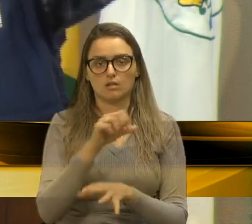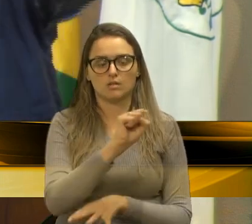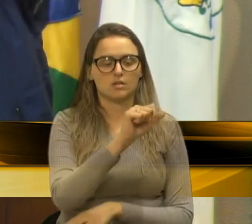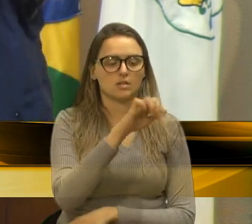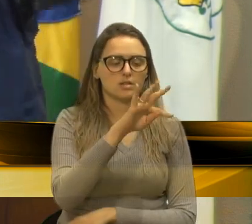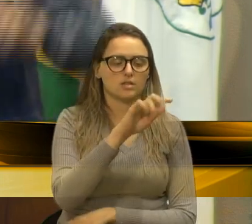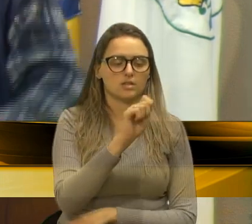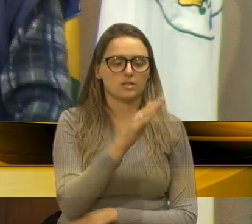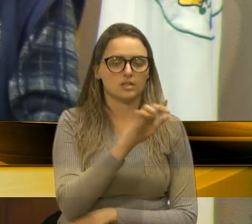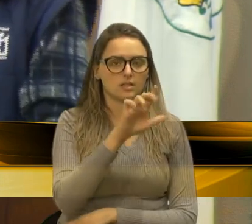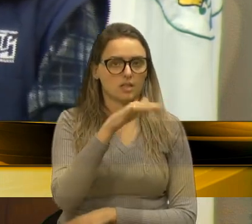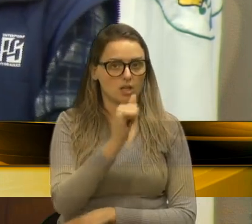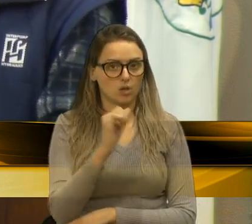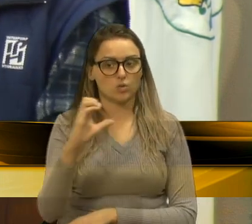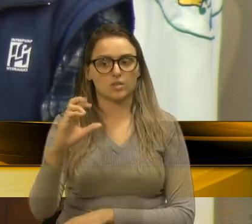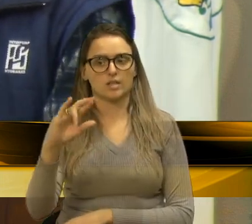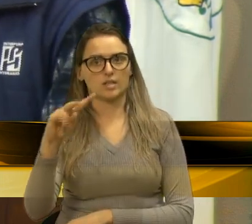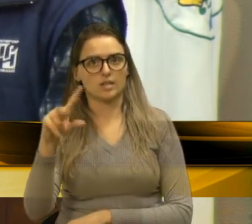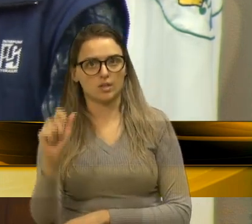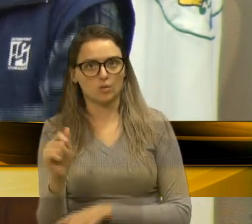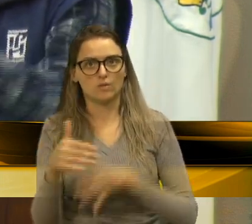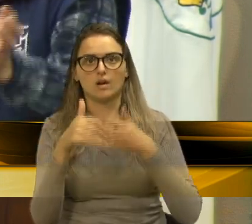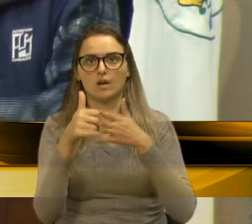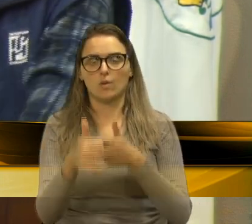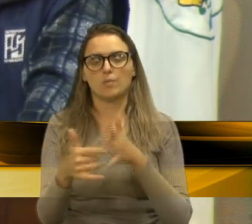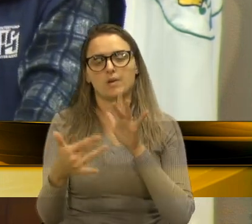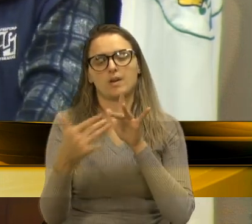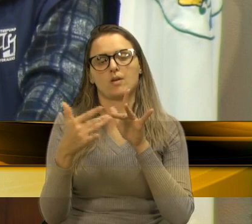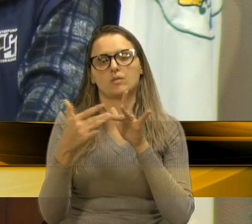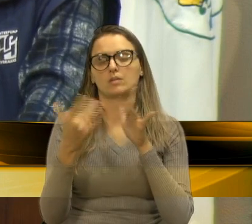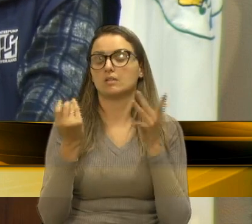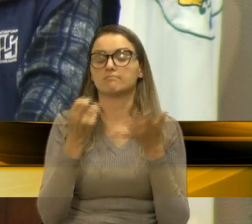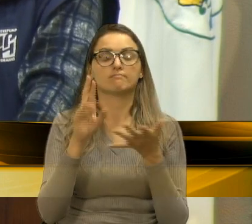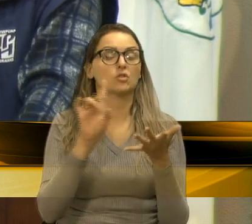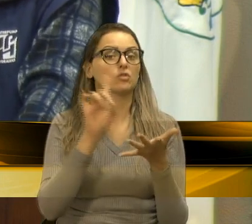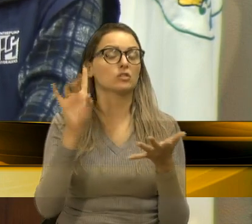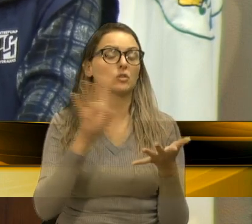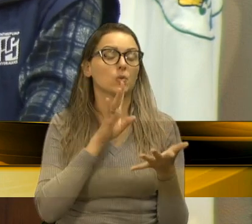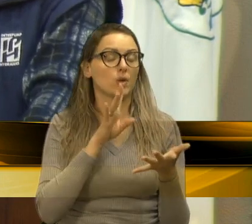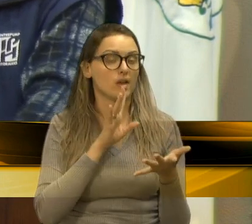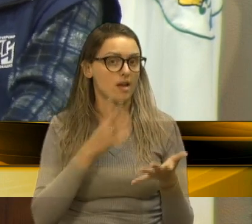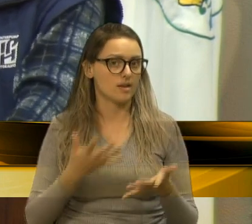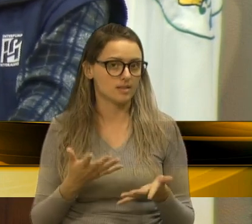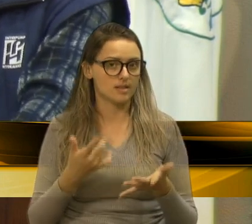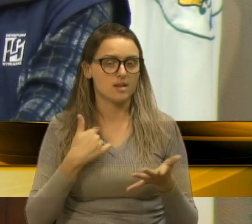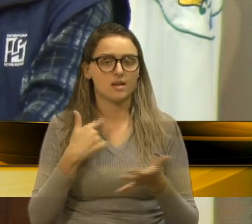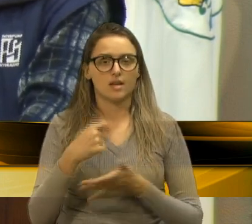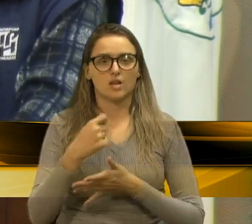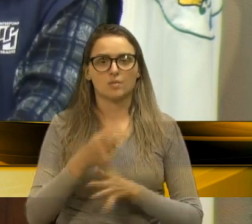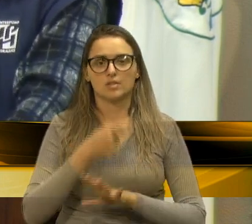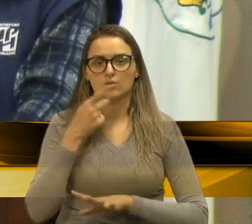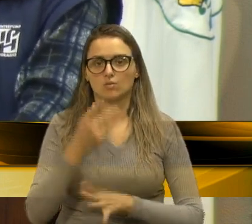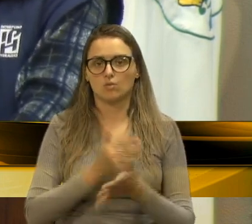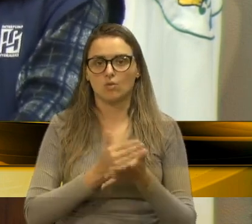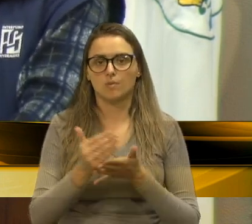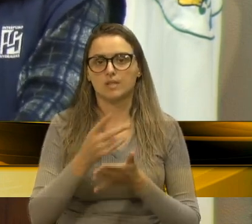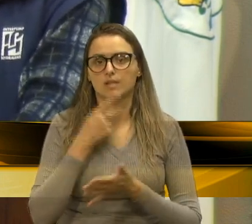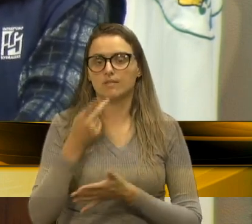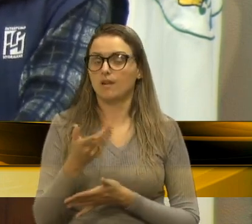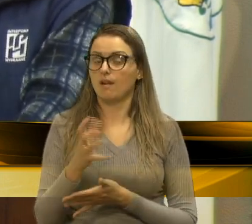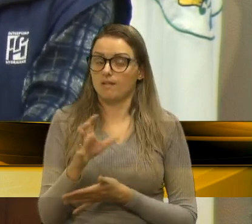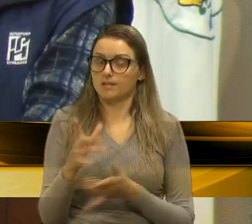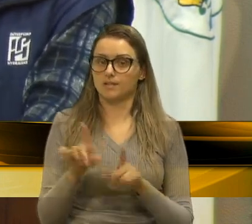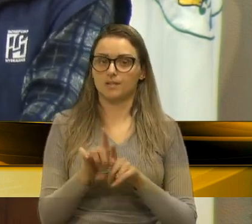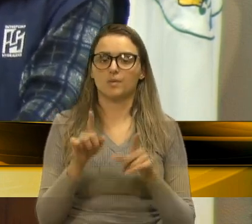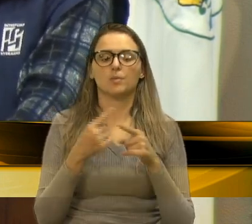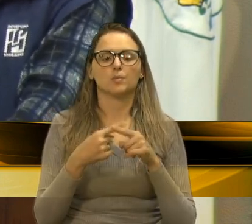Criuva, ir nesse distrito para acompanhar de perto, ou ele não sabe. Eu acho que é isso que eu tenho que começar a falar assim também, porque o